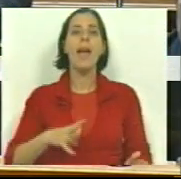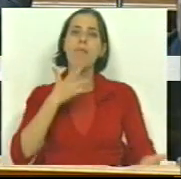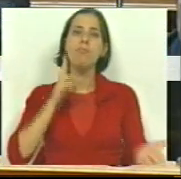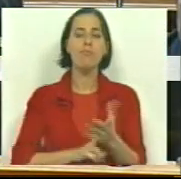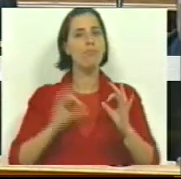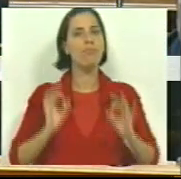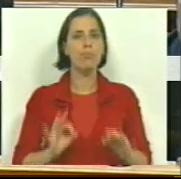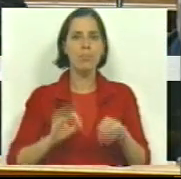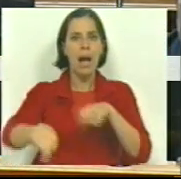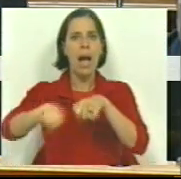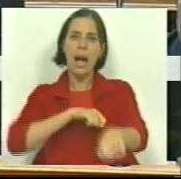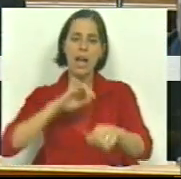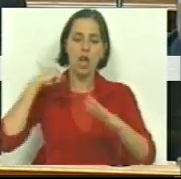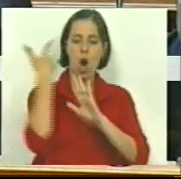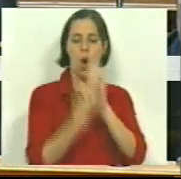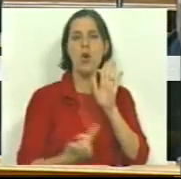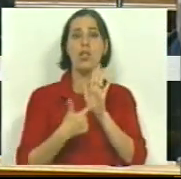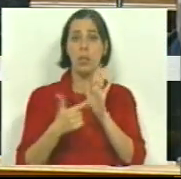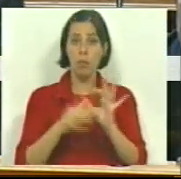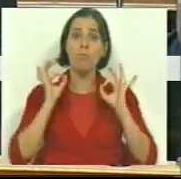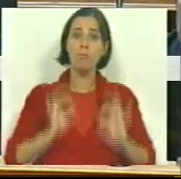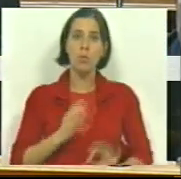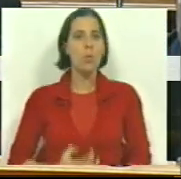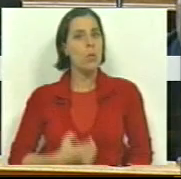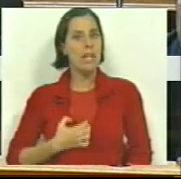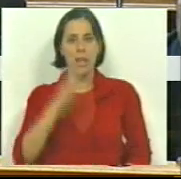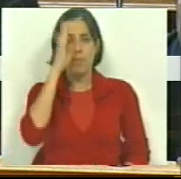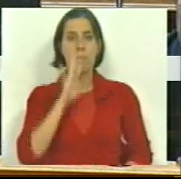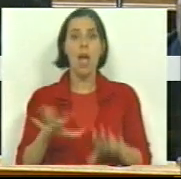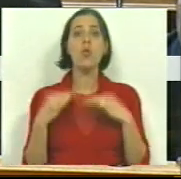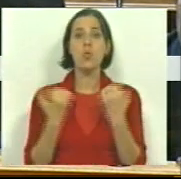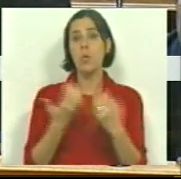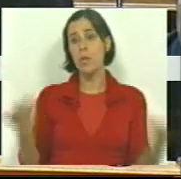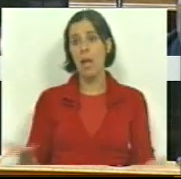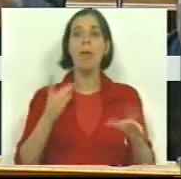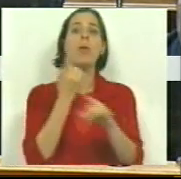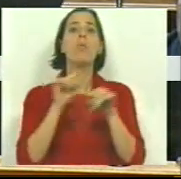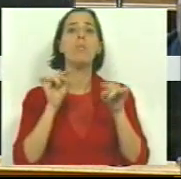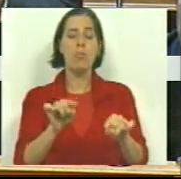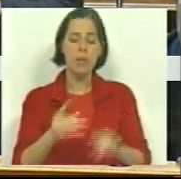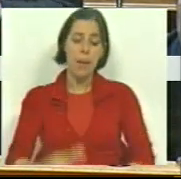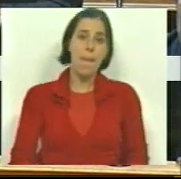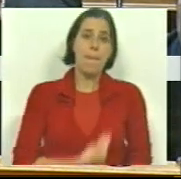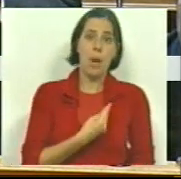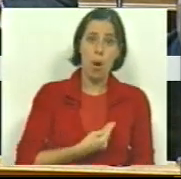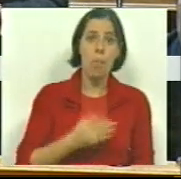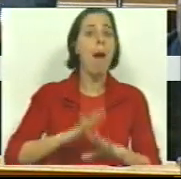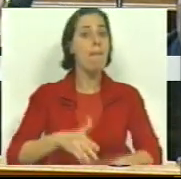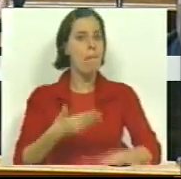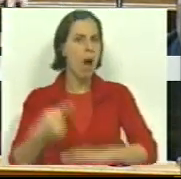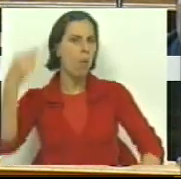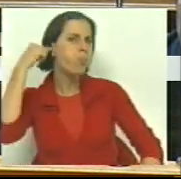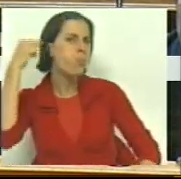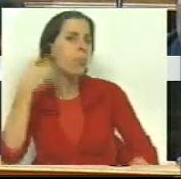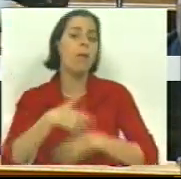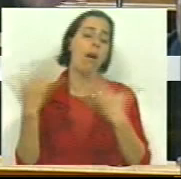de facto, é rasgar a Constituição na sua dimensão social. E, por isso mesmo, mais preocupado ficamos quando ouvimos dizer